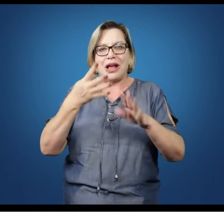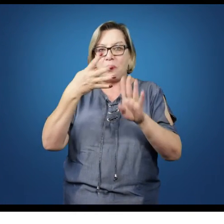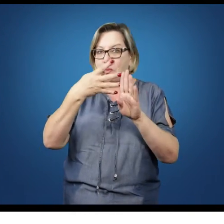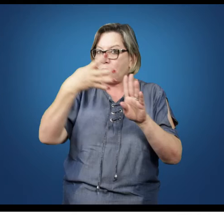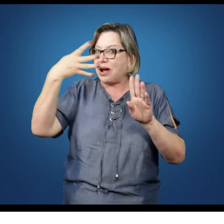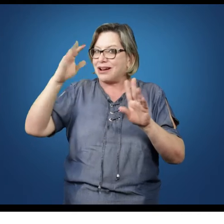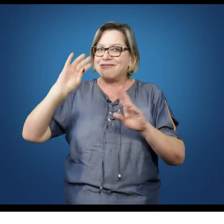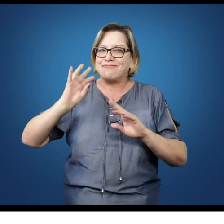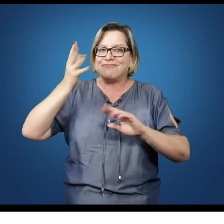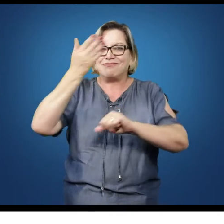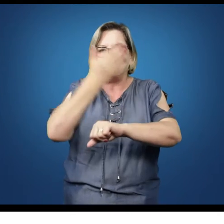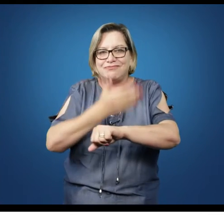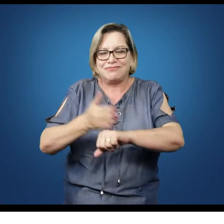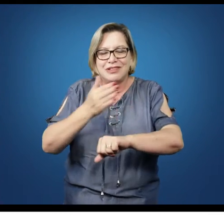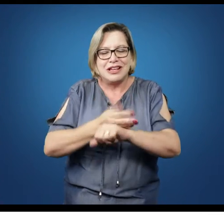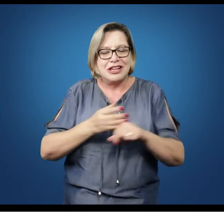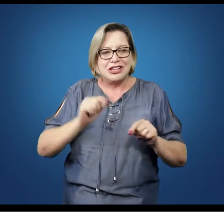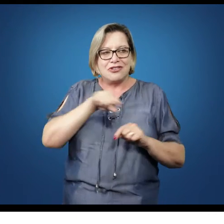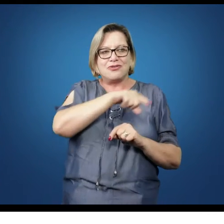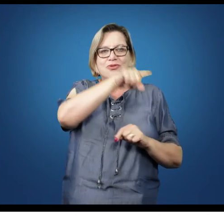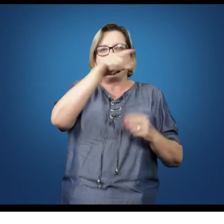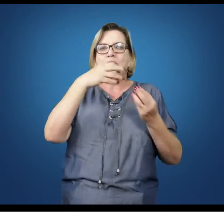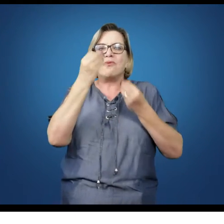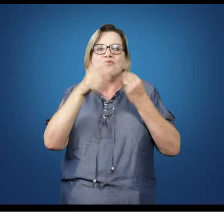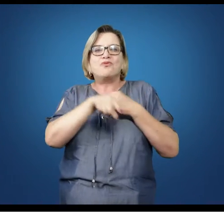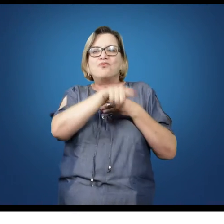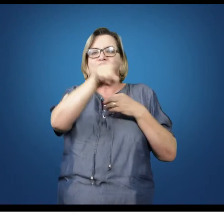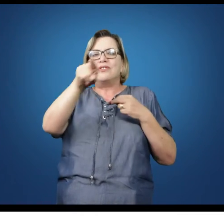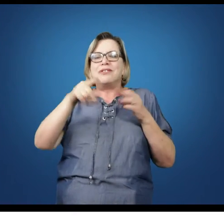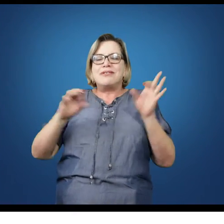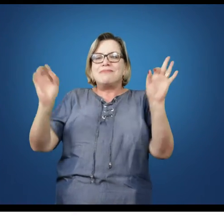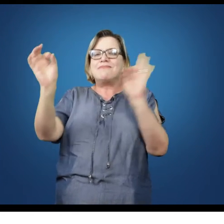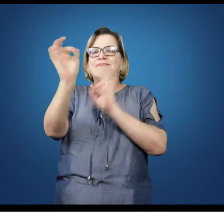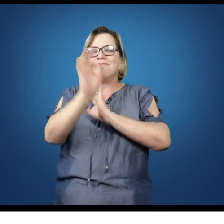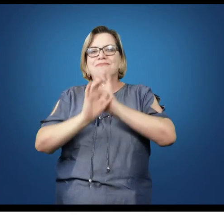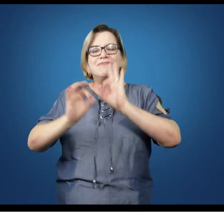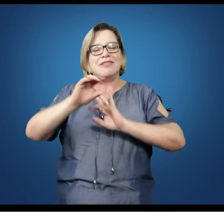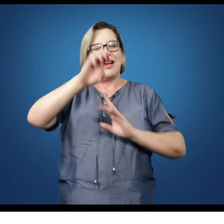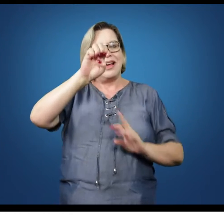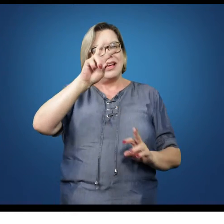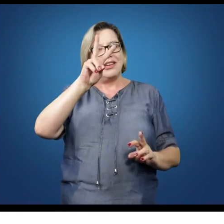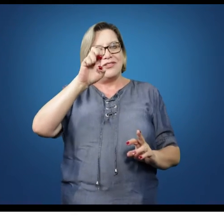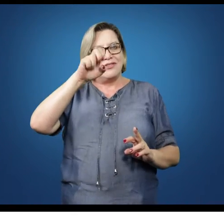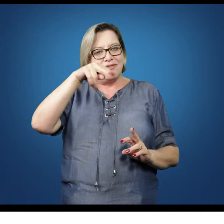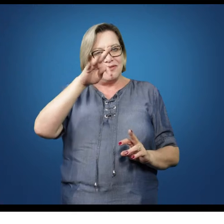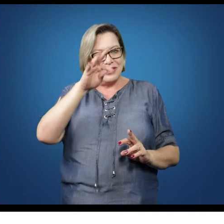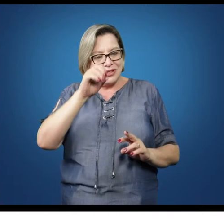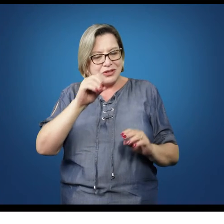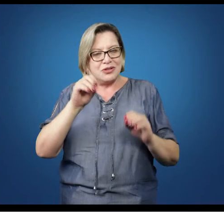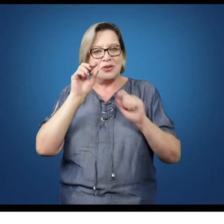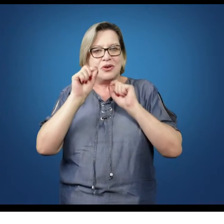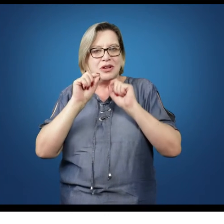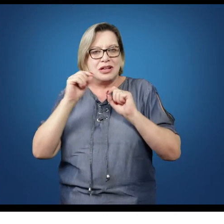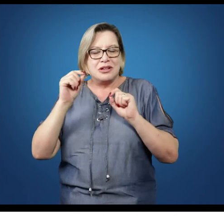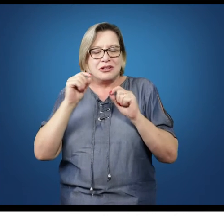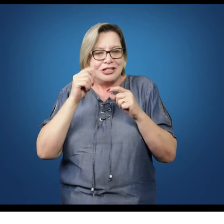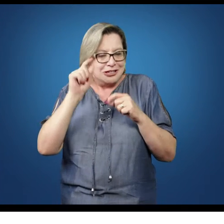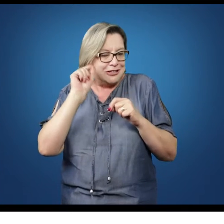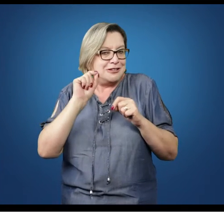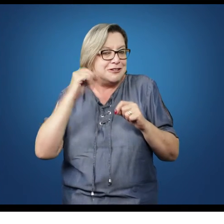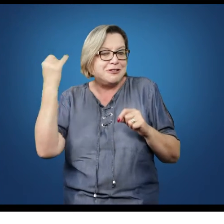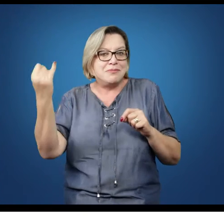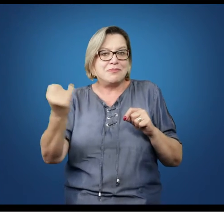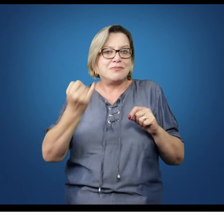é como vocês vão organizar esse determinado evento, é como vocês vão colocar em prática aquilo que é importante na formação de um licenciado,